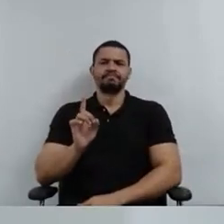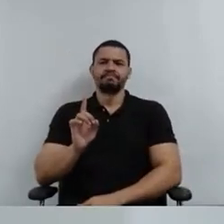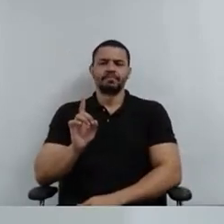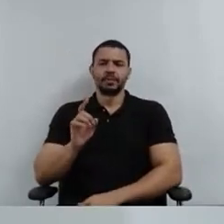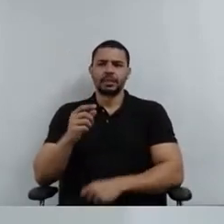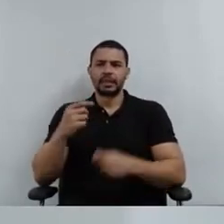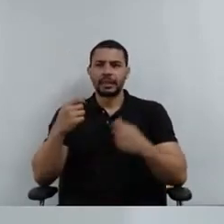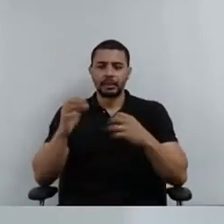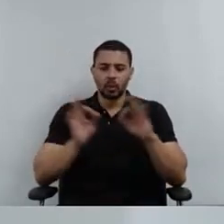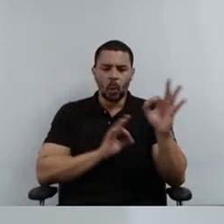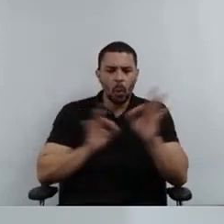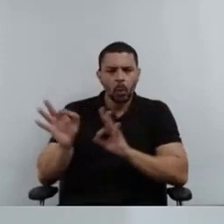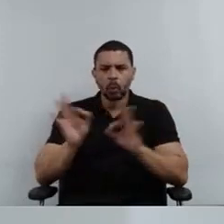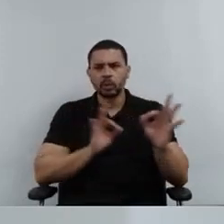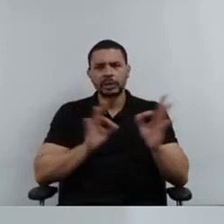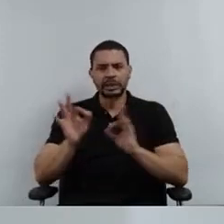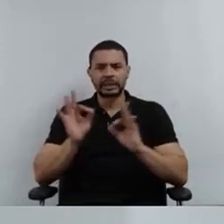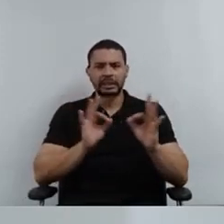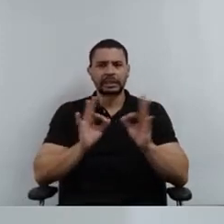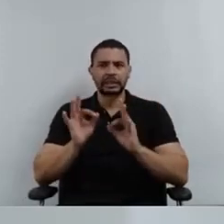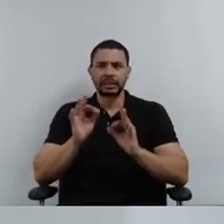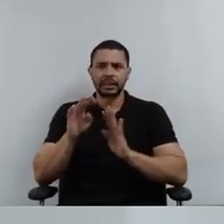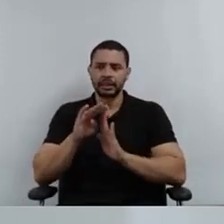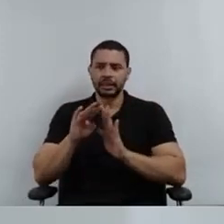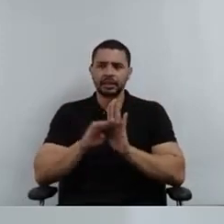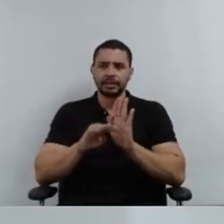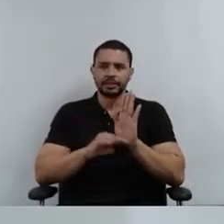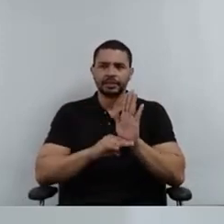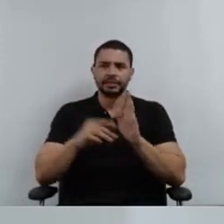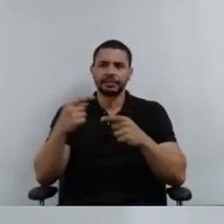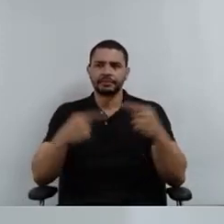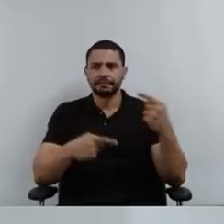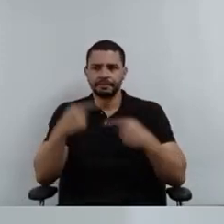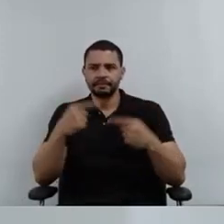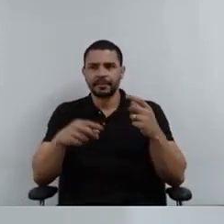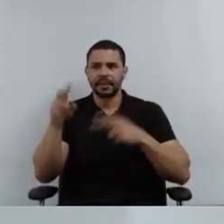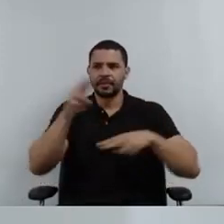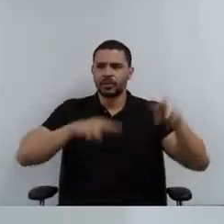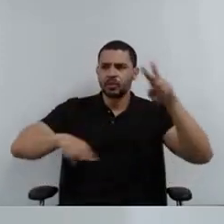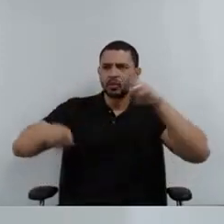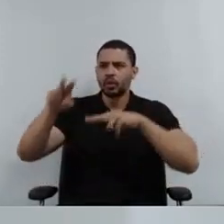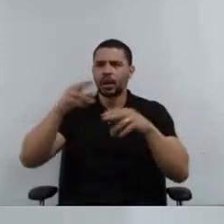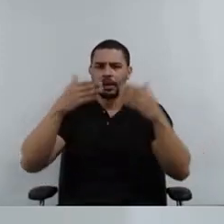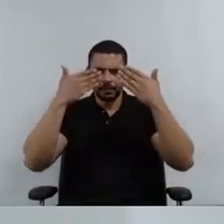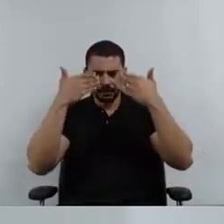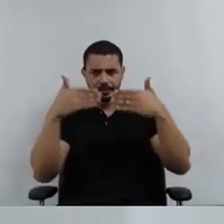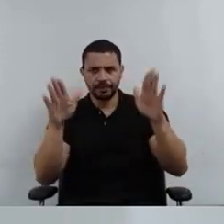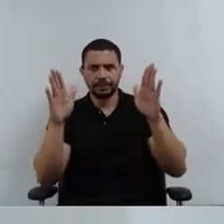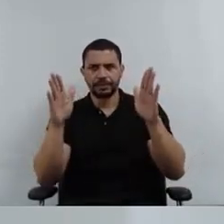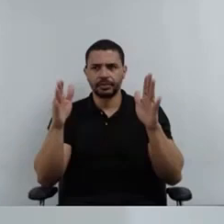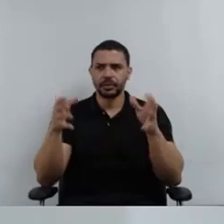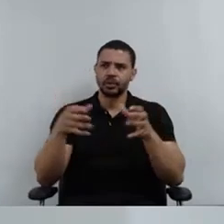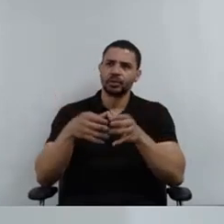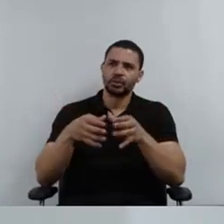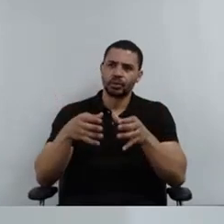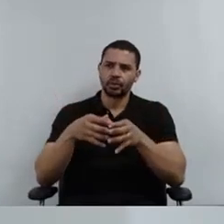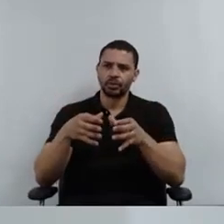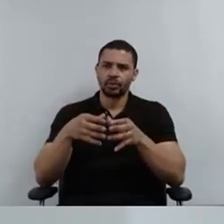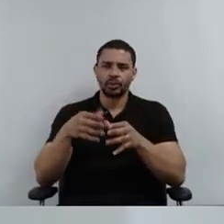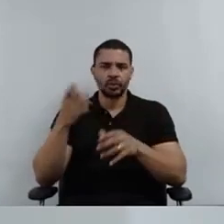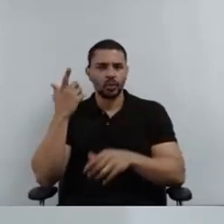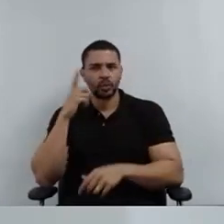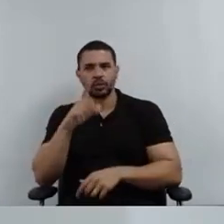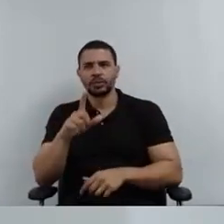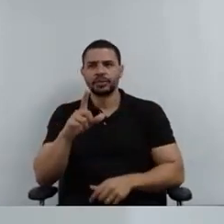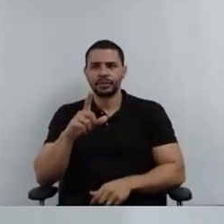estruturação política implica em olhar de forma ampliada, racional e principalmente coletiva para a construção de